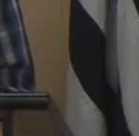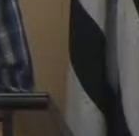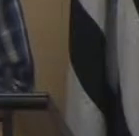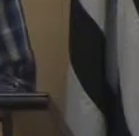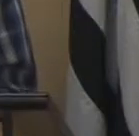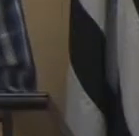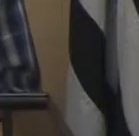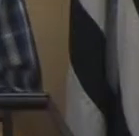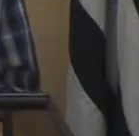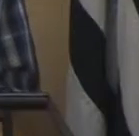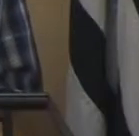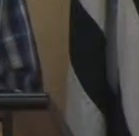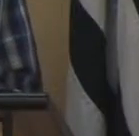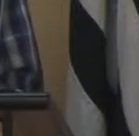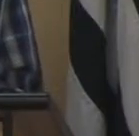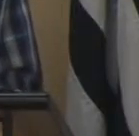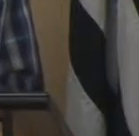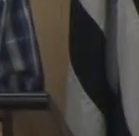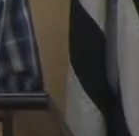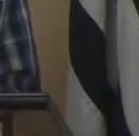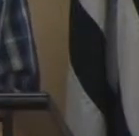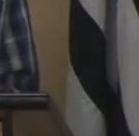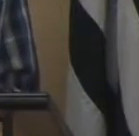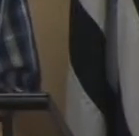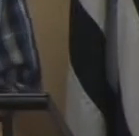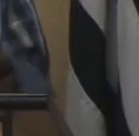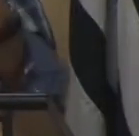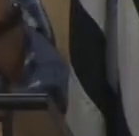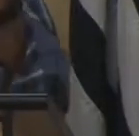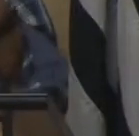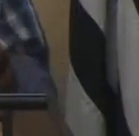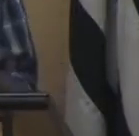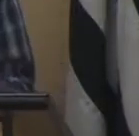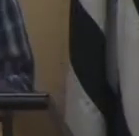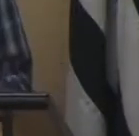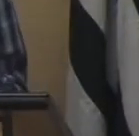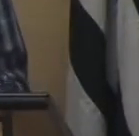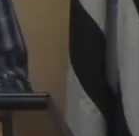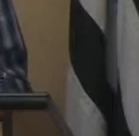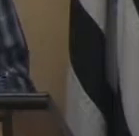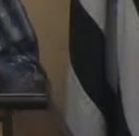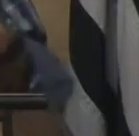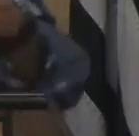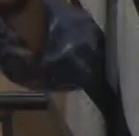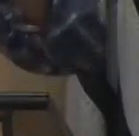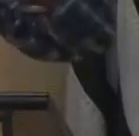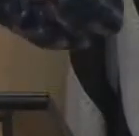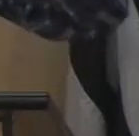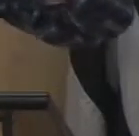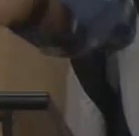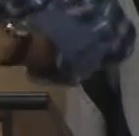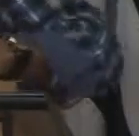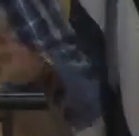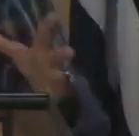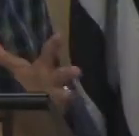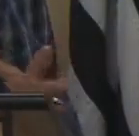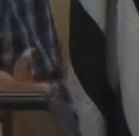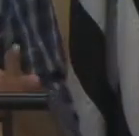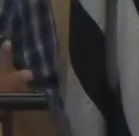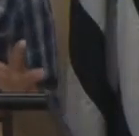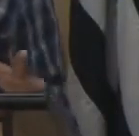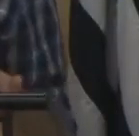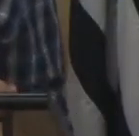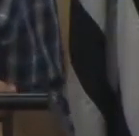eu trabalho no comércio de imóveis a situação acalmou não está mais aquele a bolha não